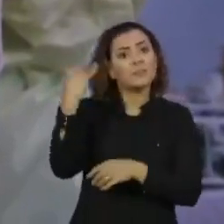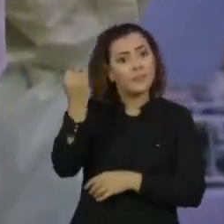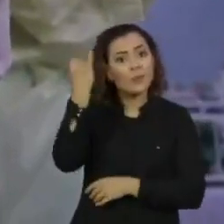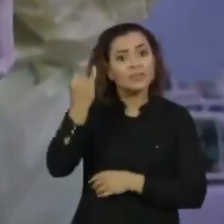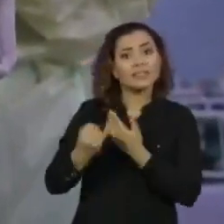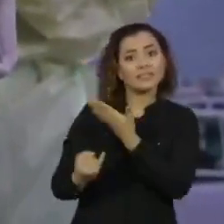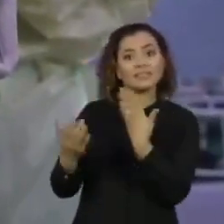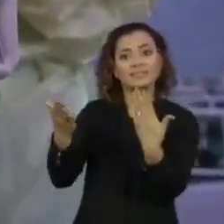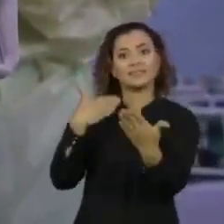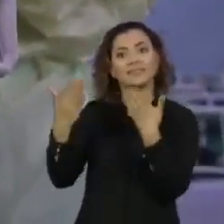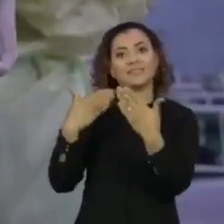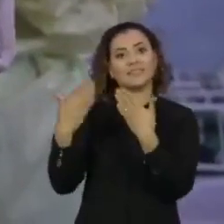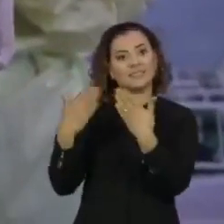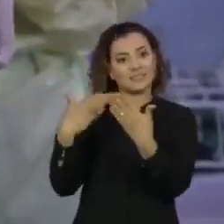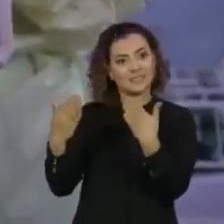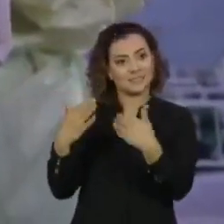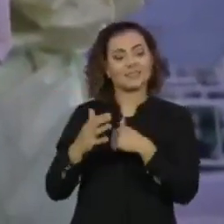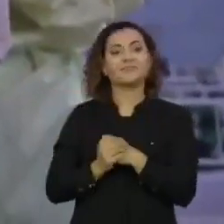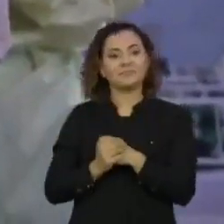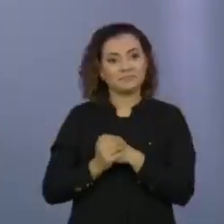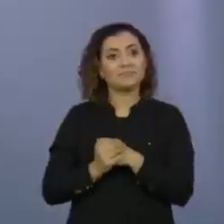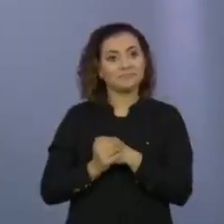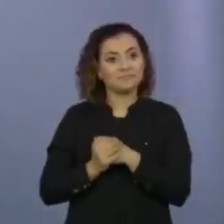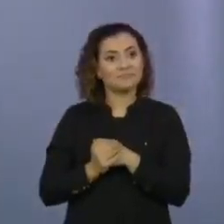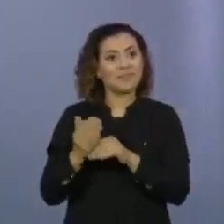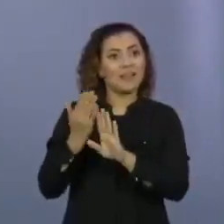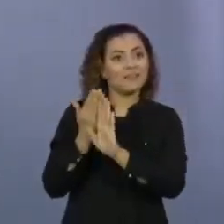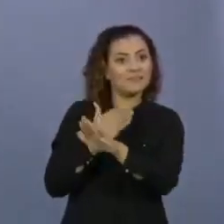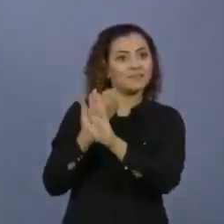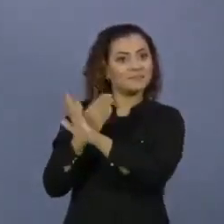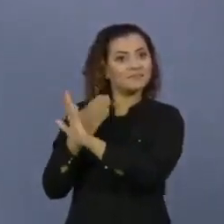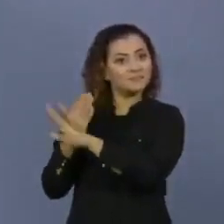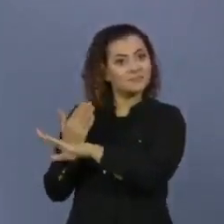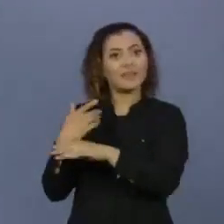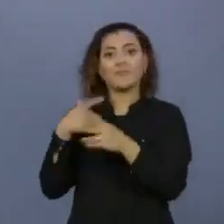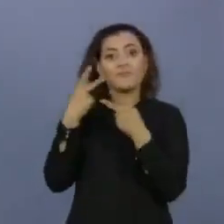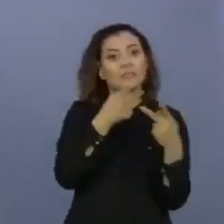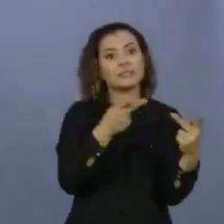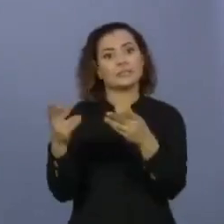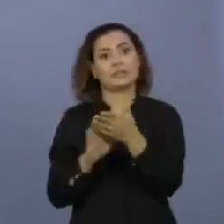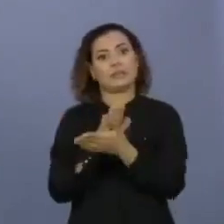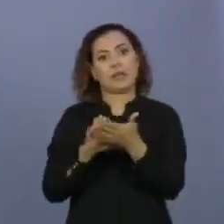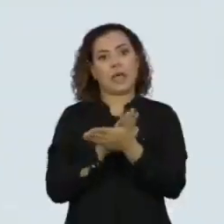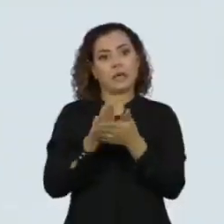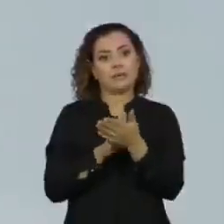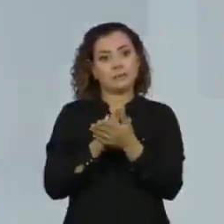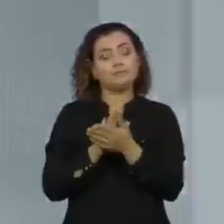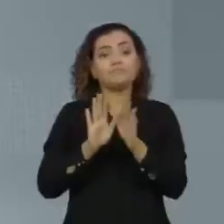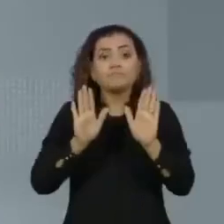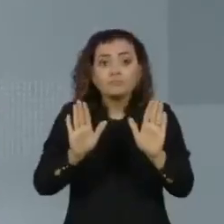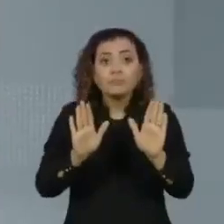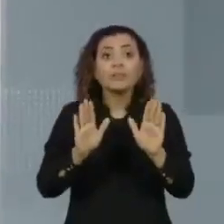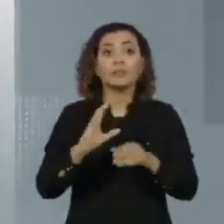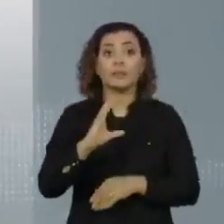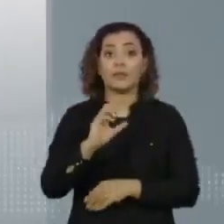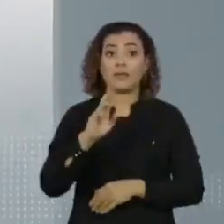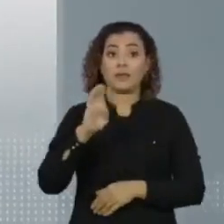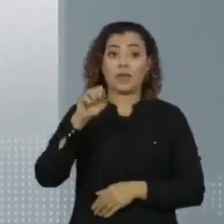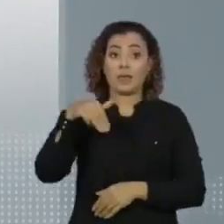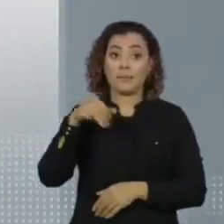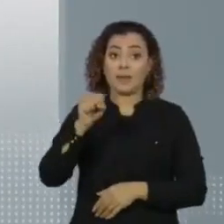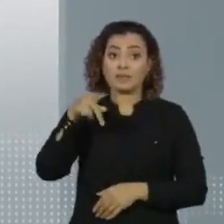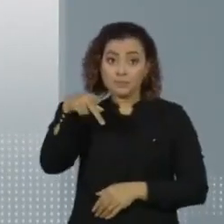pacientes internados com covid-19 em situação de isolamento e sem visitas por causa da pandemia, o CREMESP,